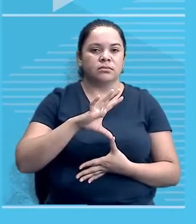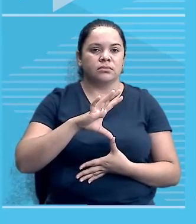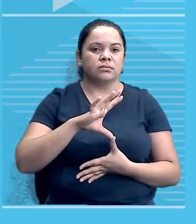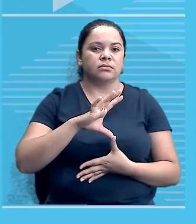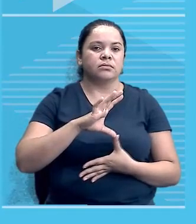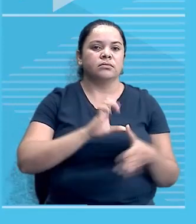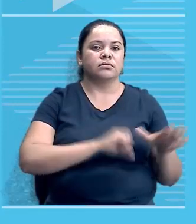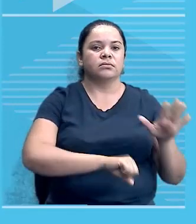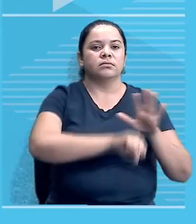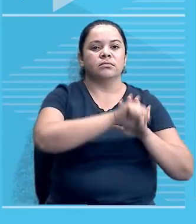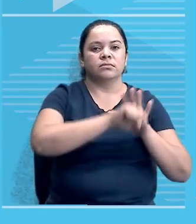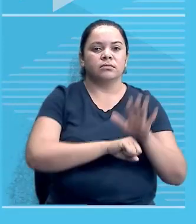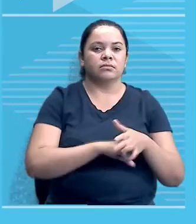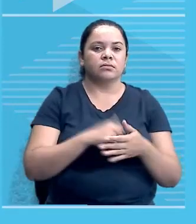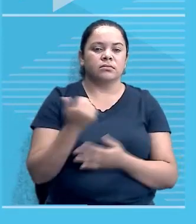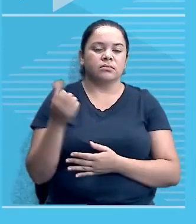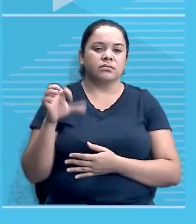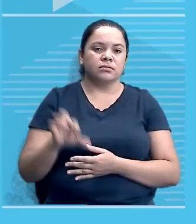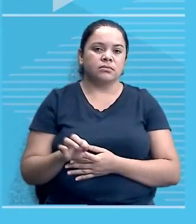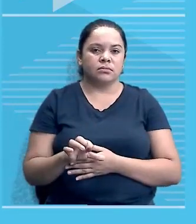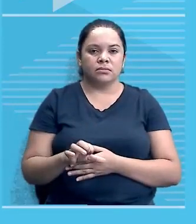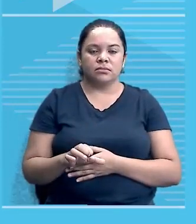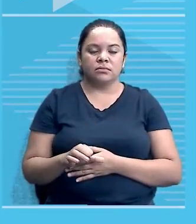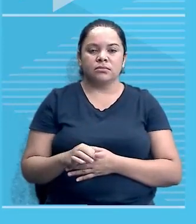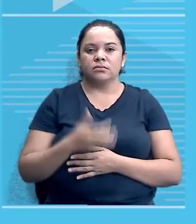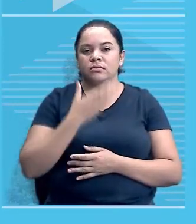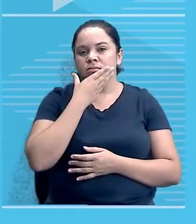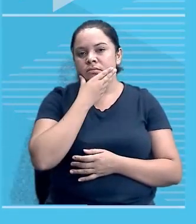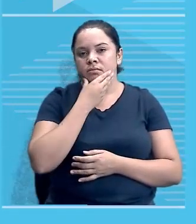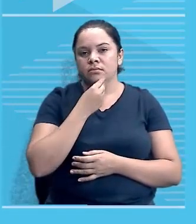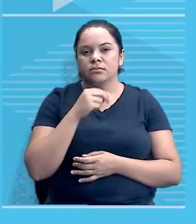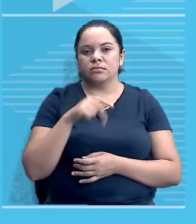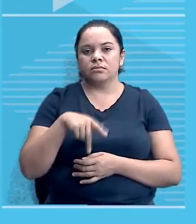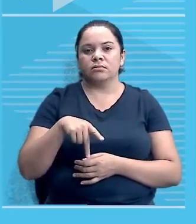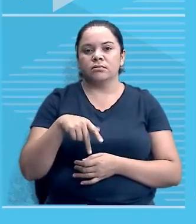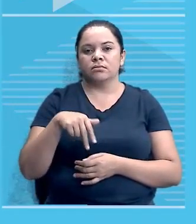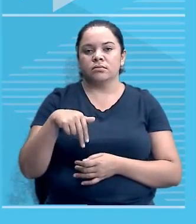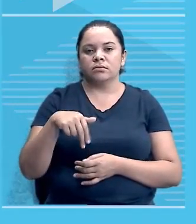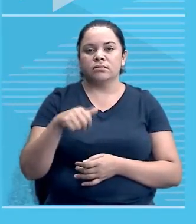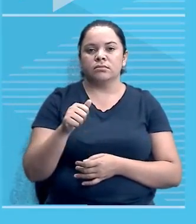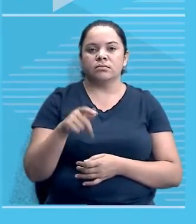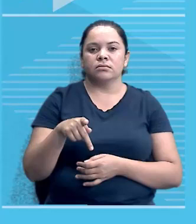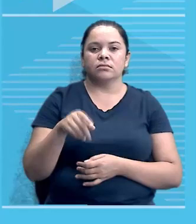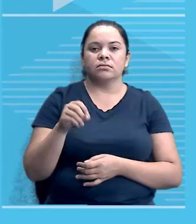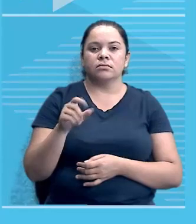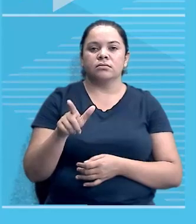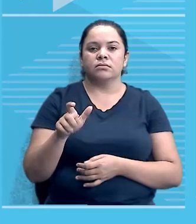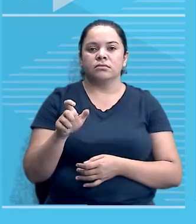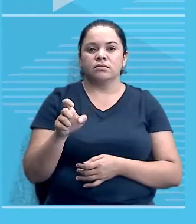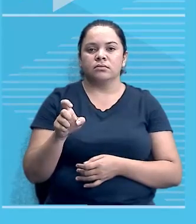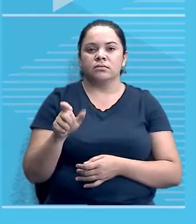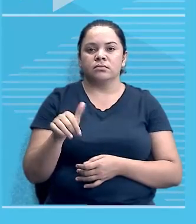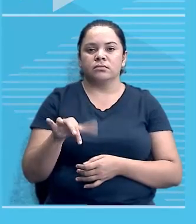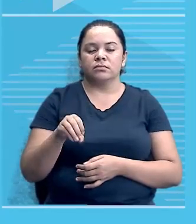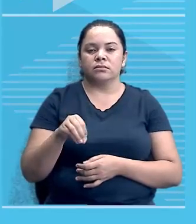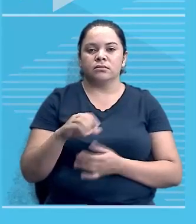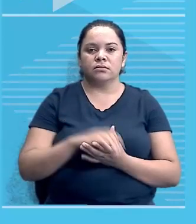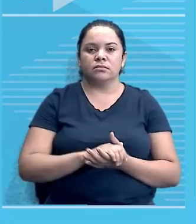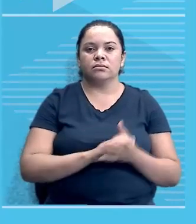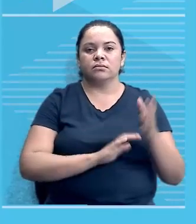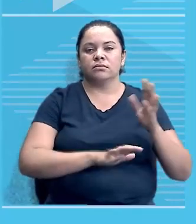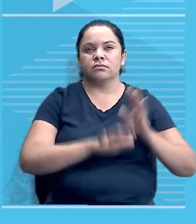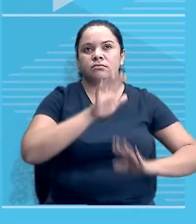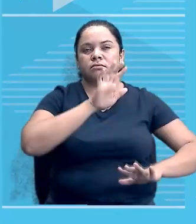Bonaparte expandindo seus domínios na Europa, a expansão napoleônica. As nações estão